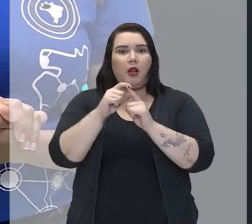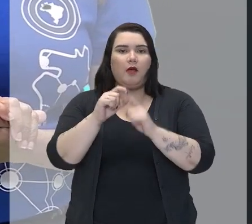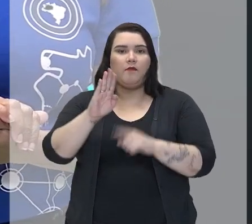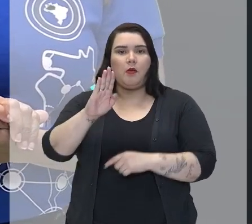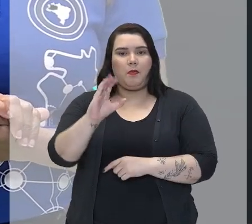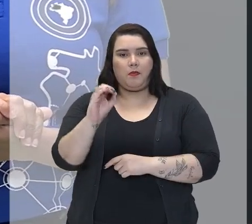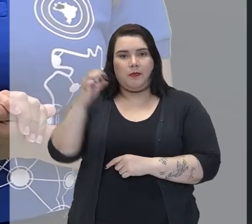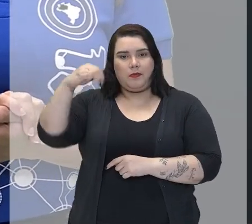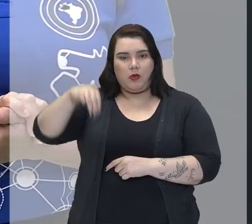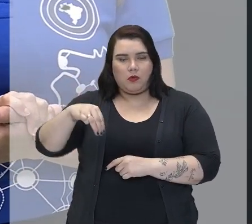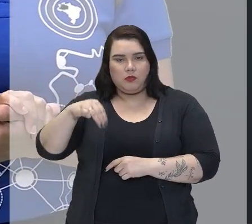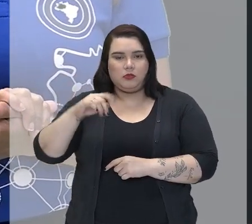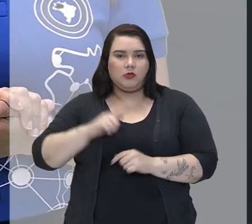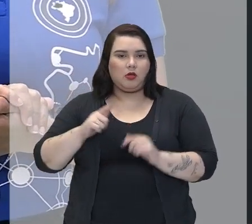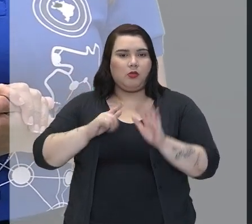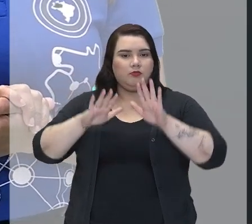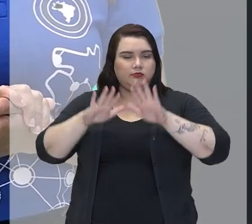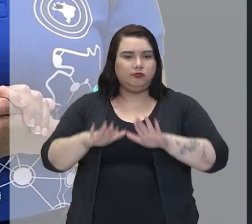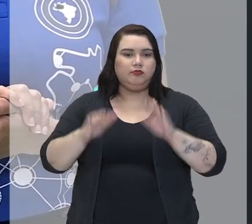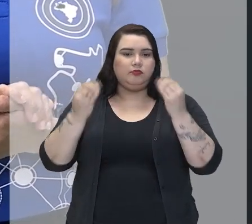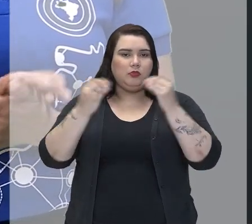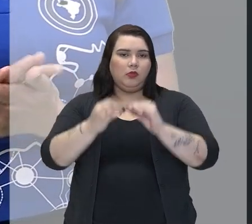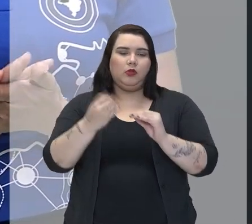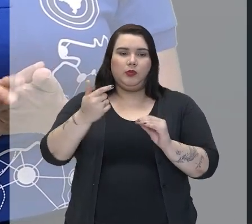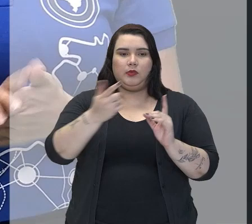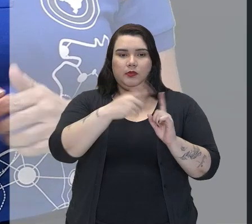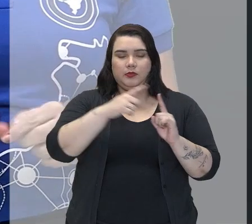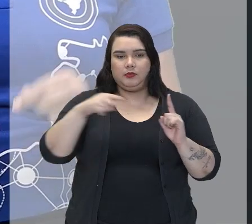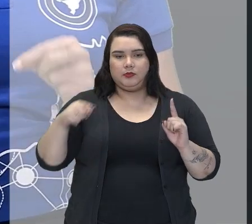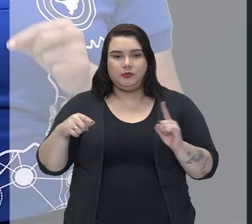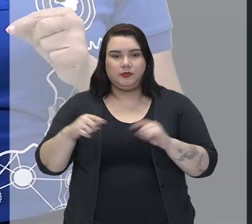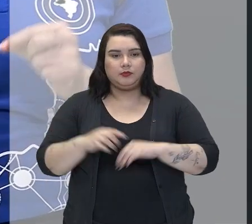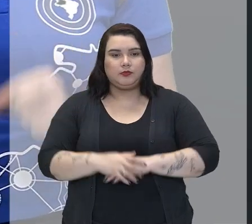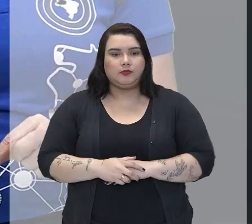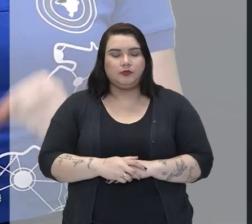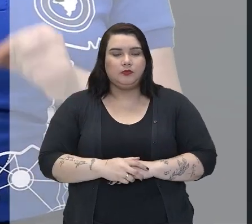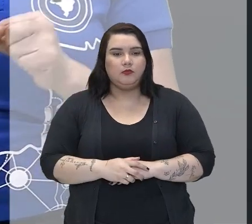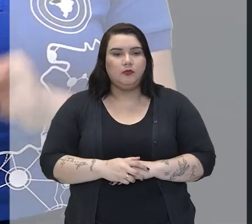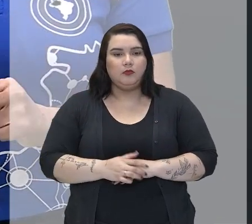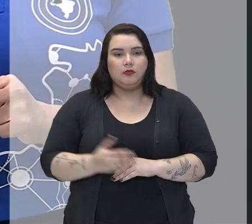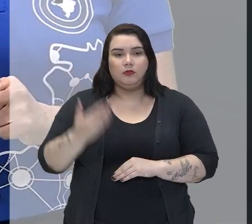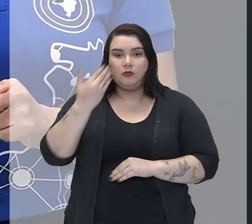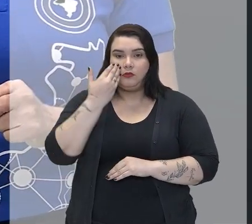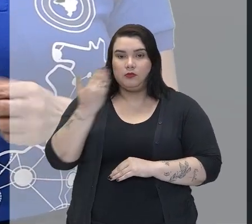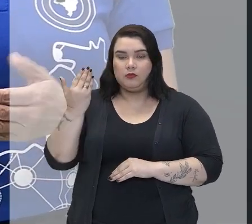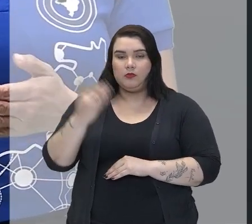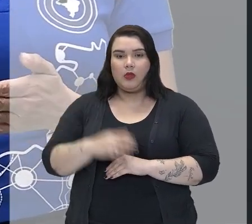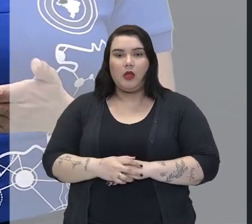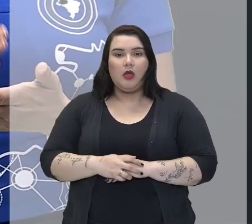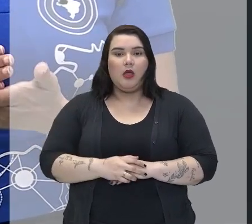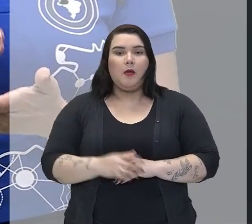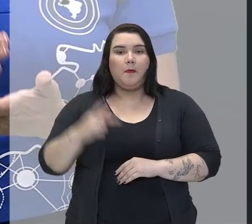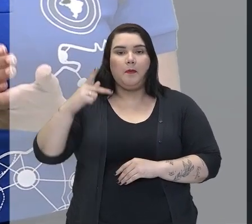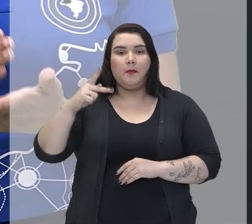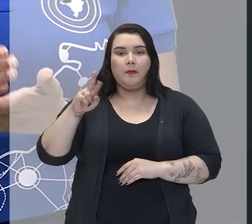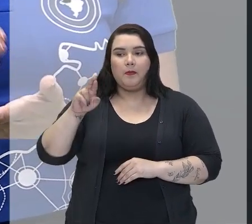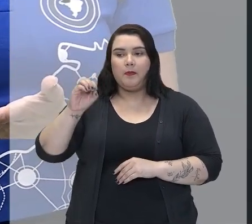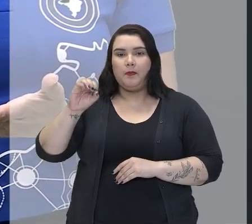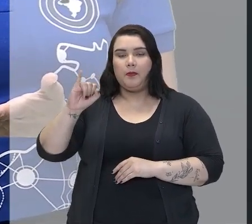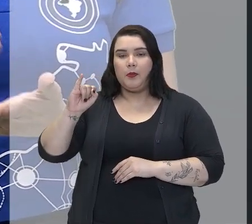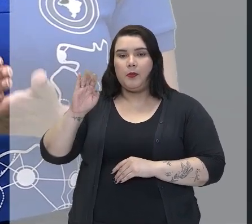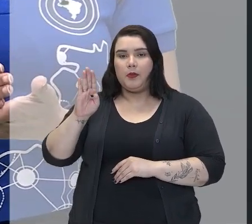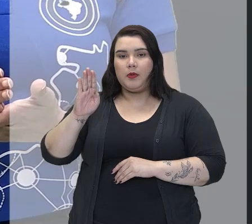Ele vai ficar, ele permanece invariável. É proibido entrada. Não tem nenhuma palavra aí